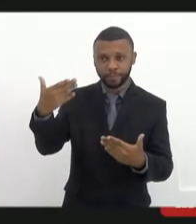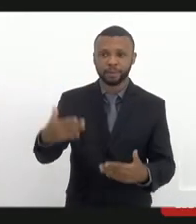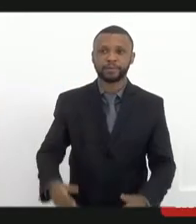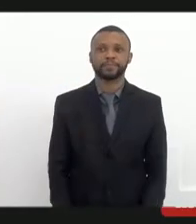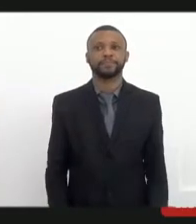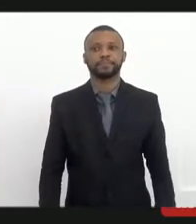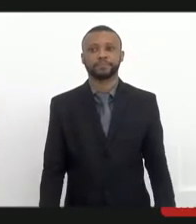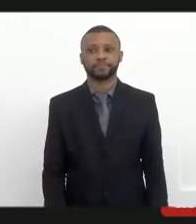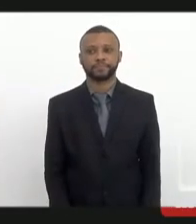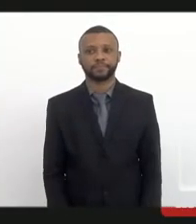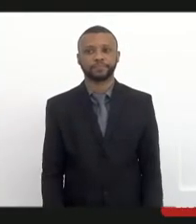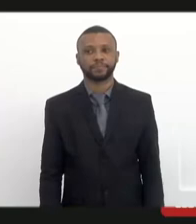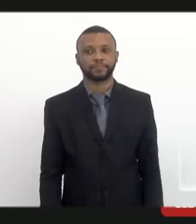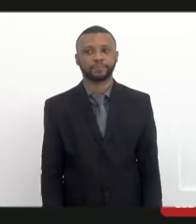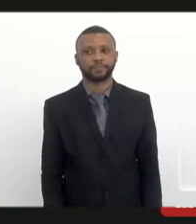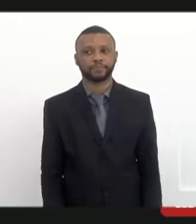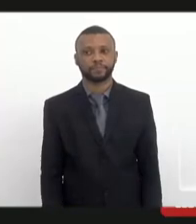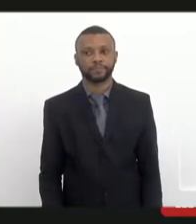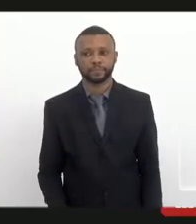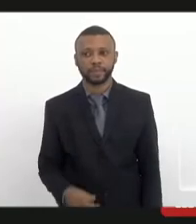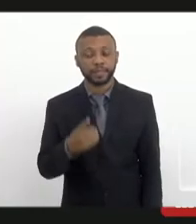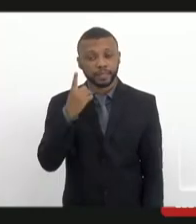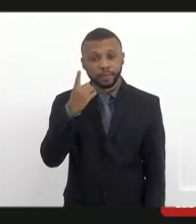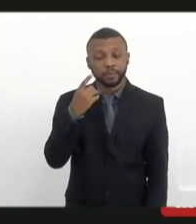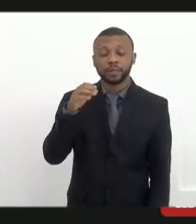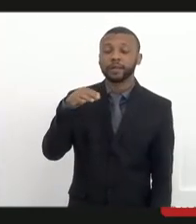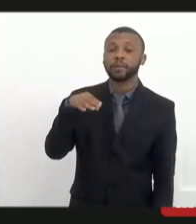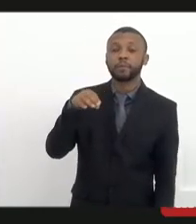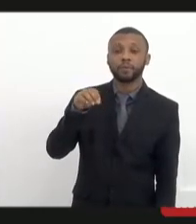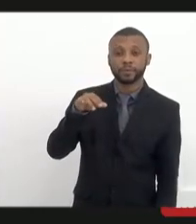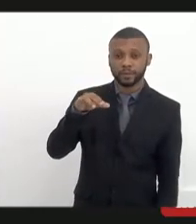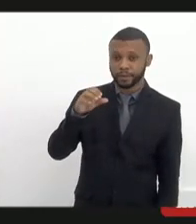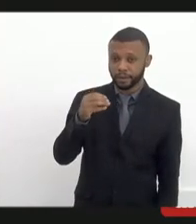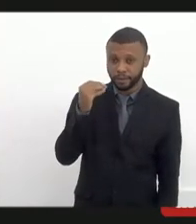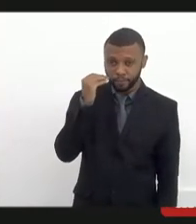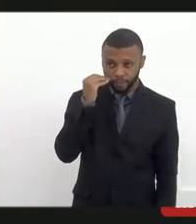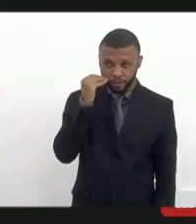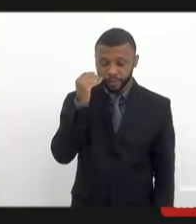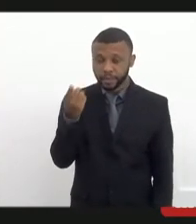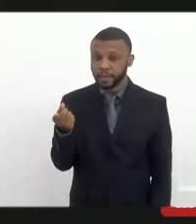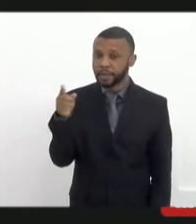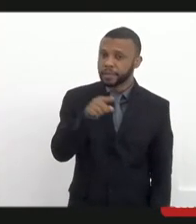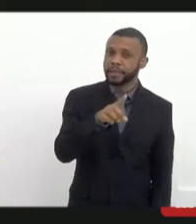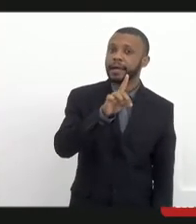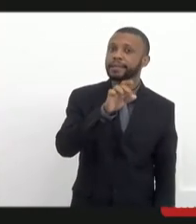Deputada Mônica, por favor. Deputada Mônica. E a Dani fecha.